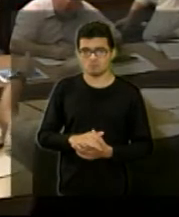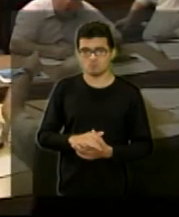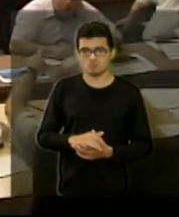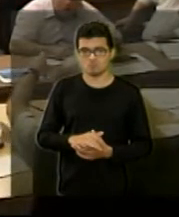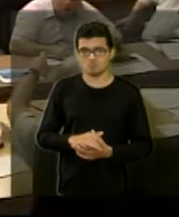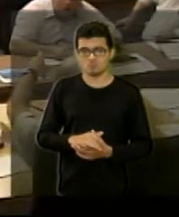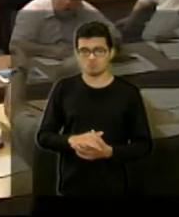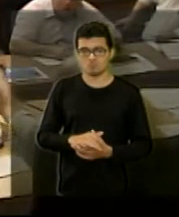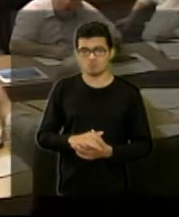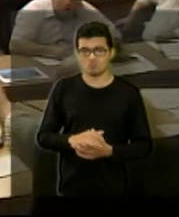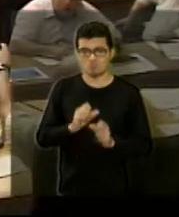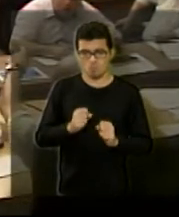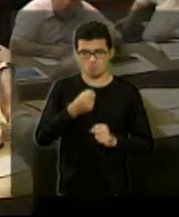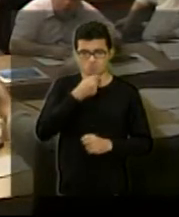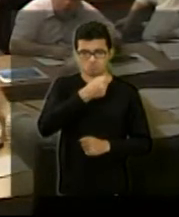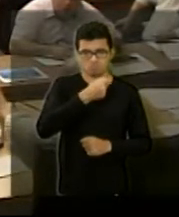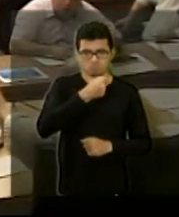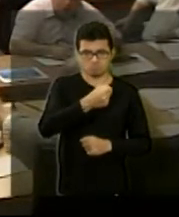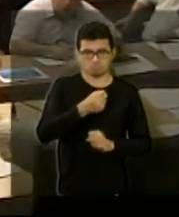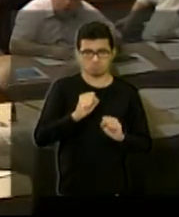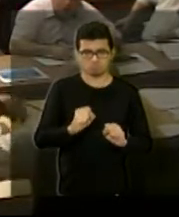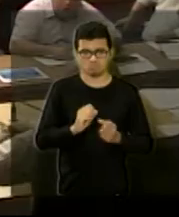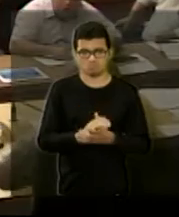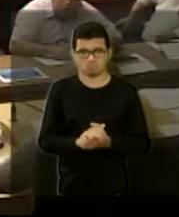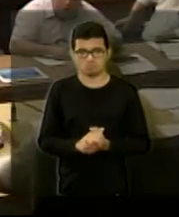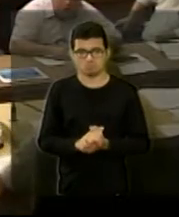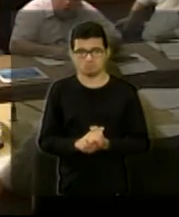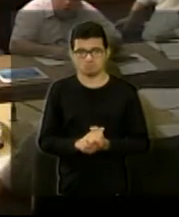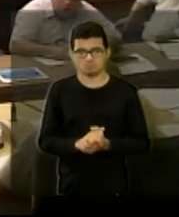Você passar o microfone para ele, o seu microfone.